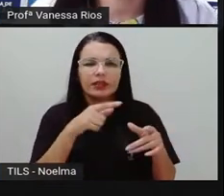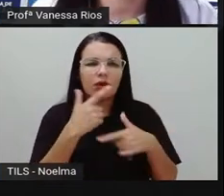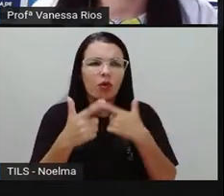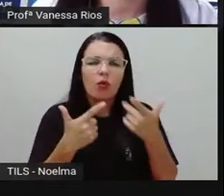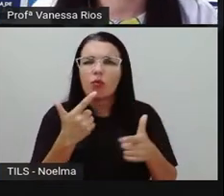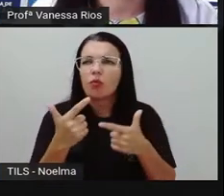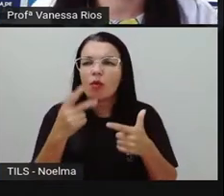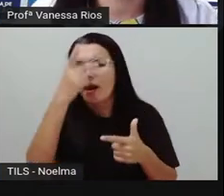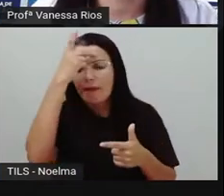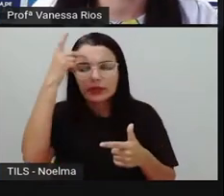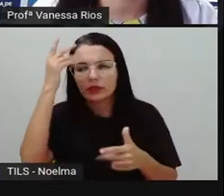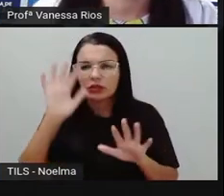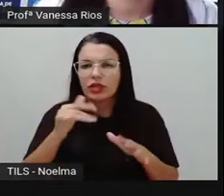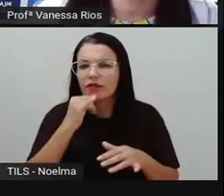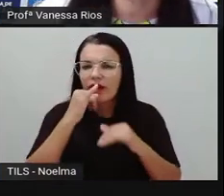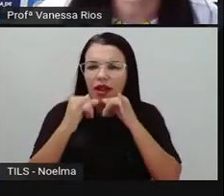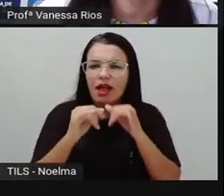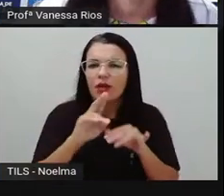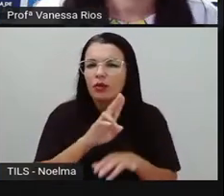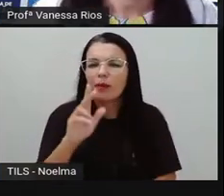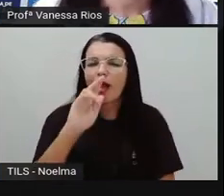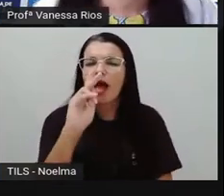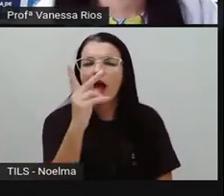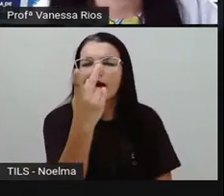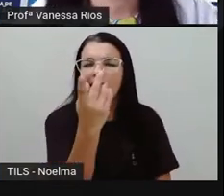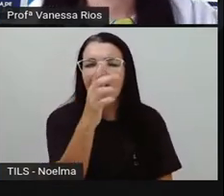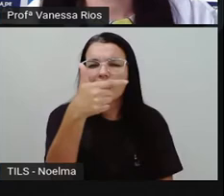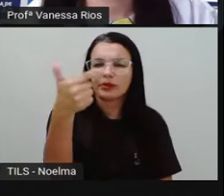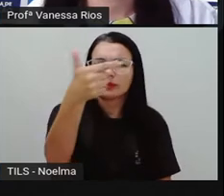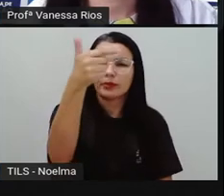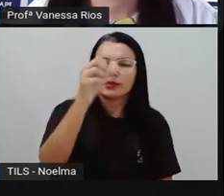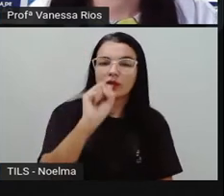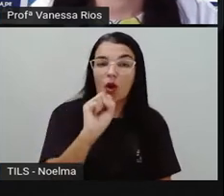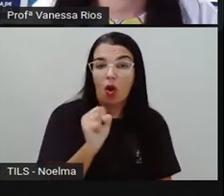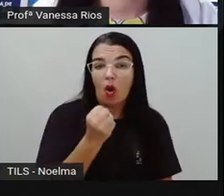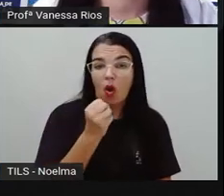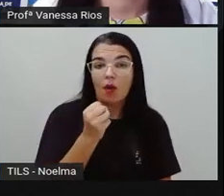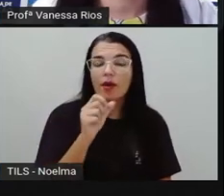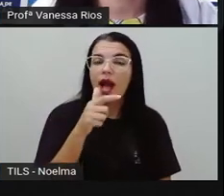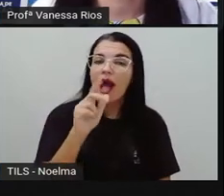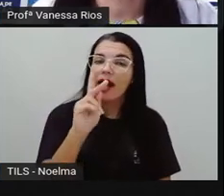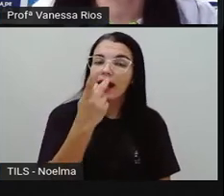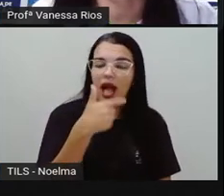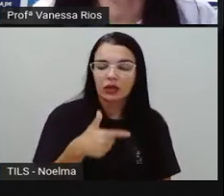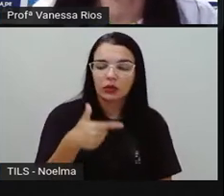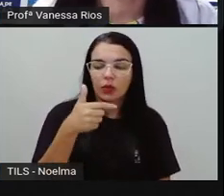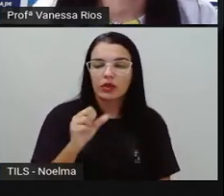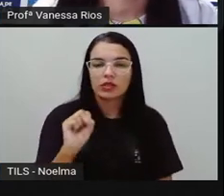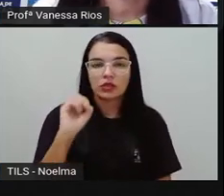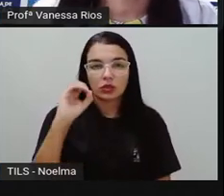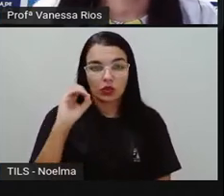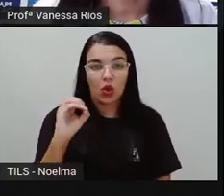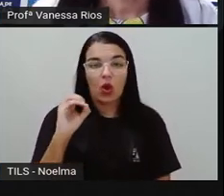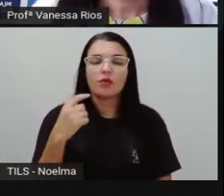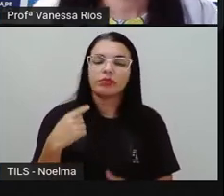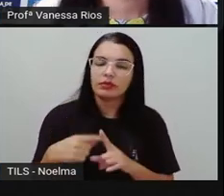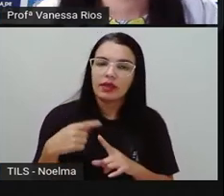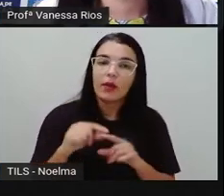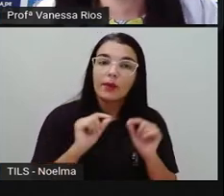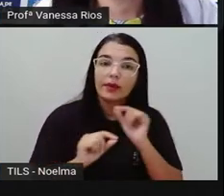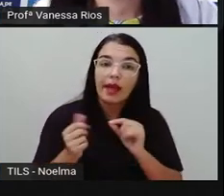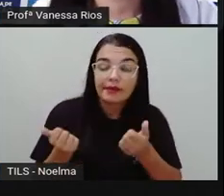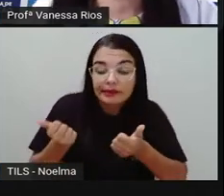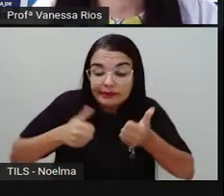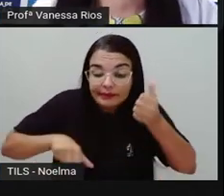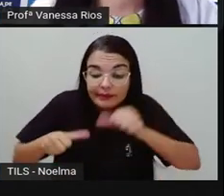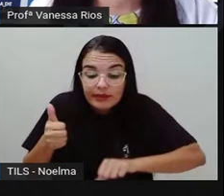se referir à água como H2O, justamente porque essa é a fórmula química da água, onde a